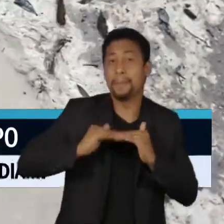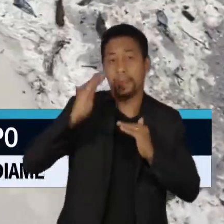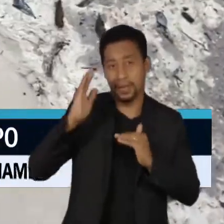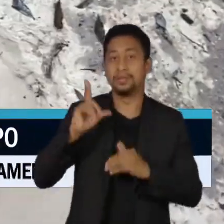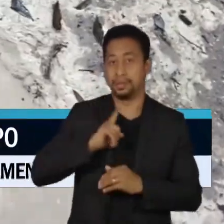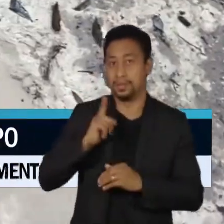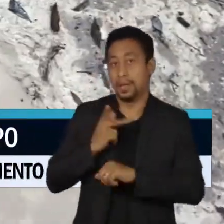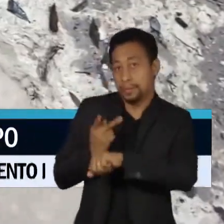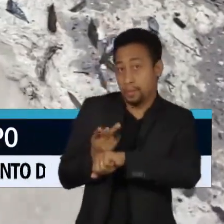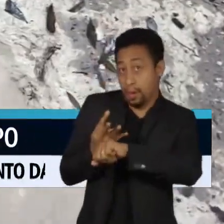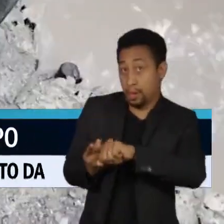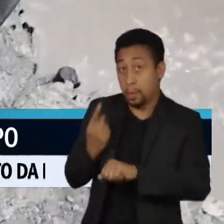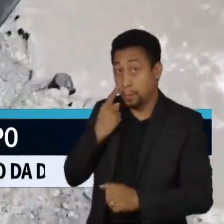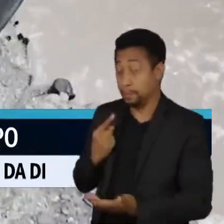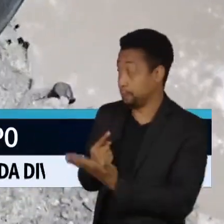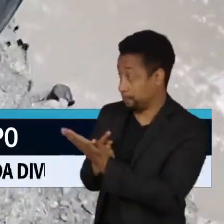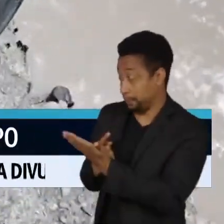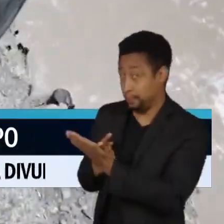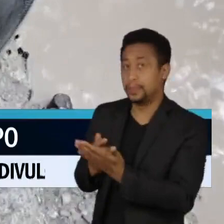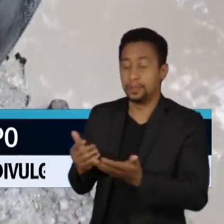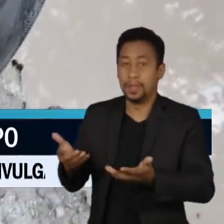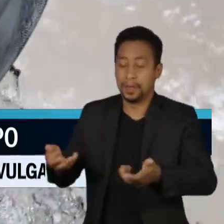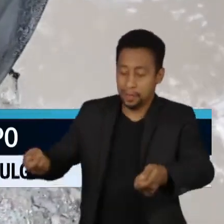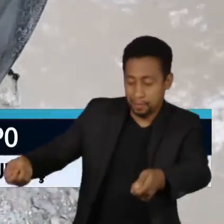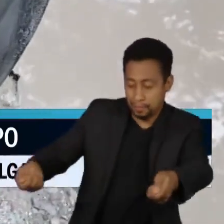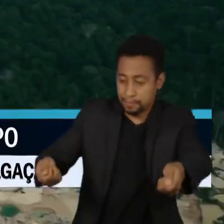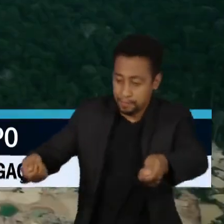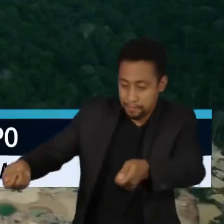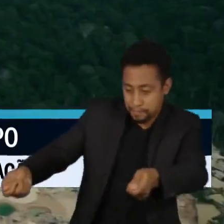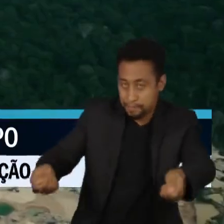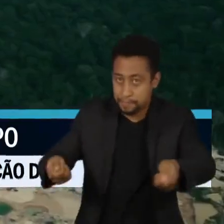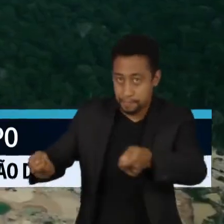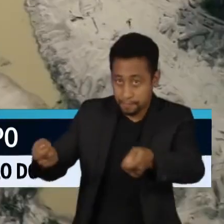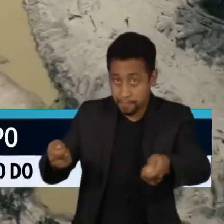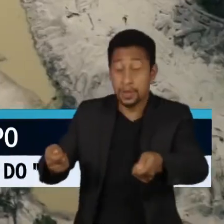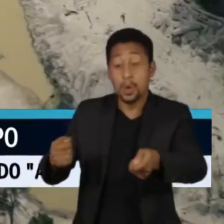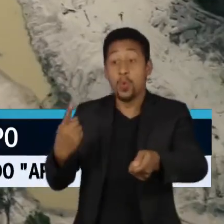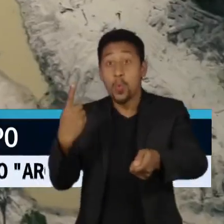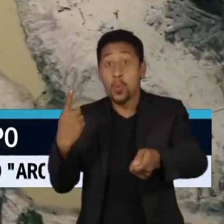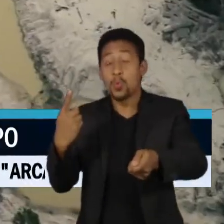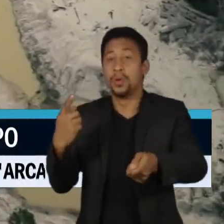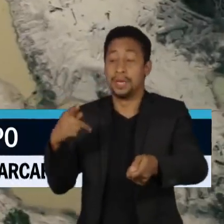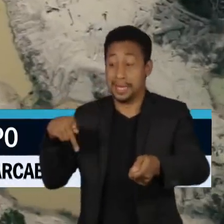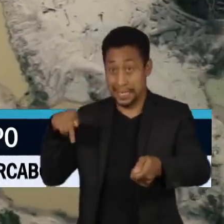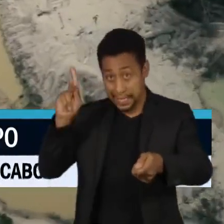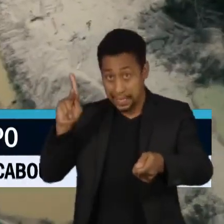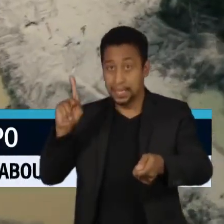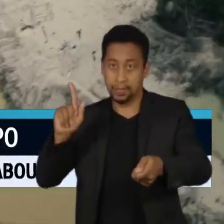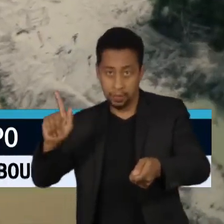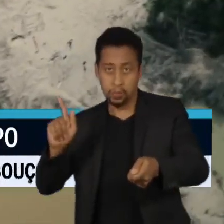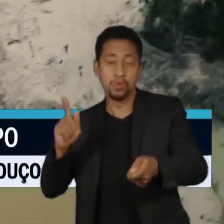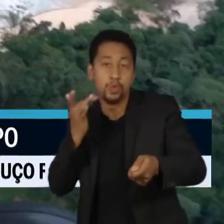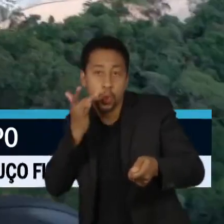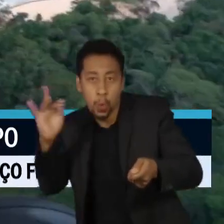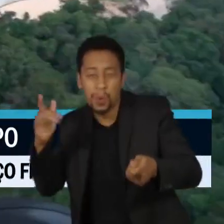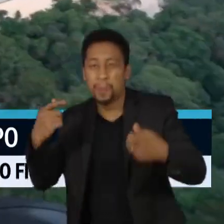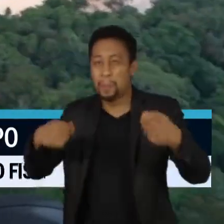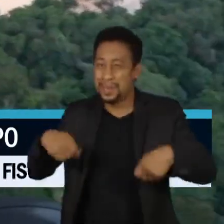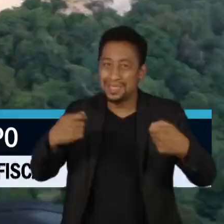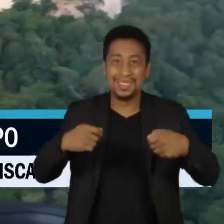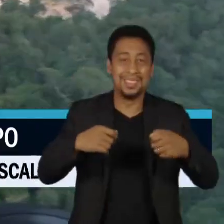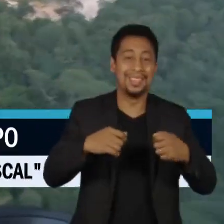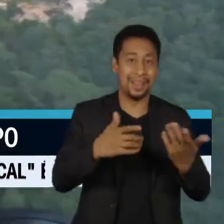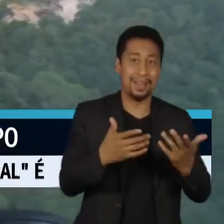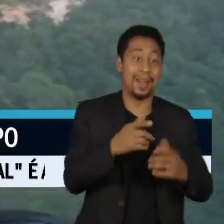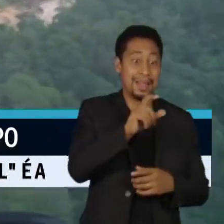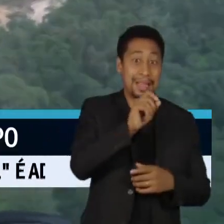Um quilo de mercúrio é usado para cada quilo de ouro extraído. E a contaminação dos rios provocada pela ganância dos garimpeiros pode durar até 100